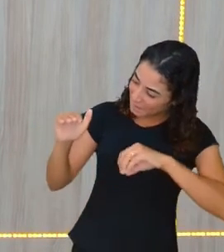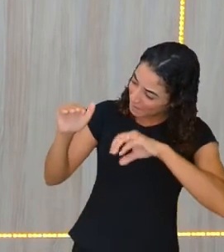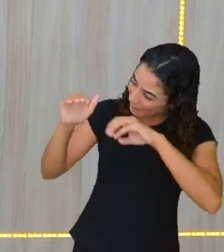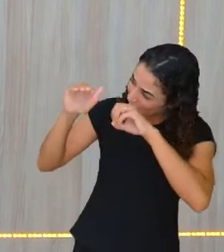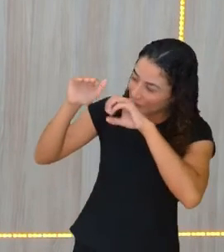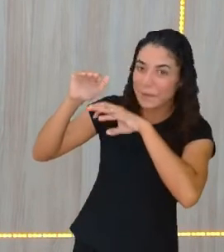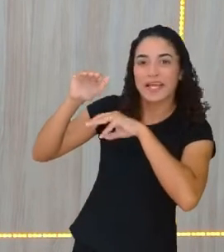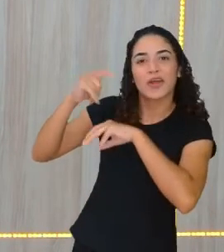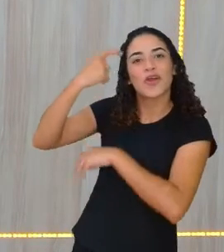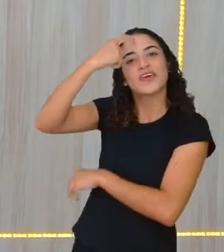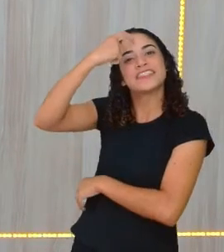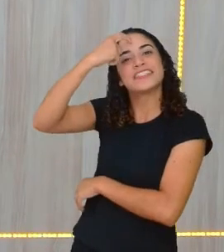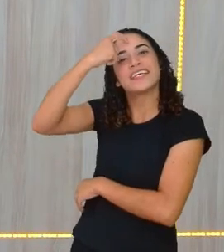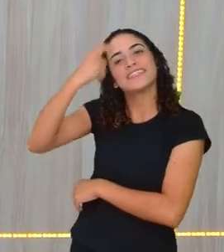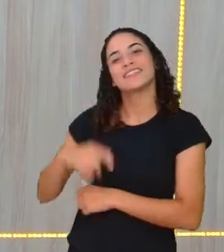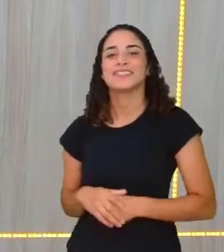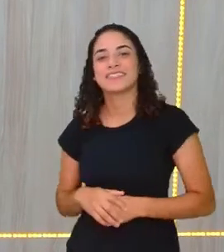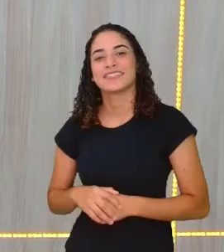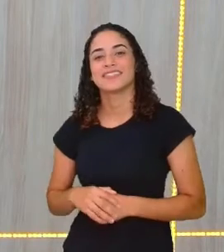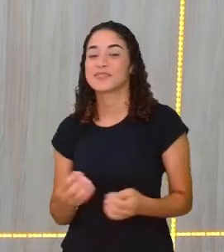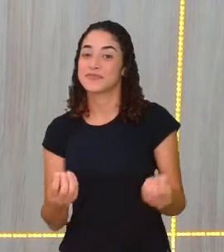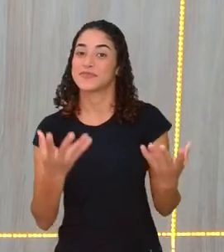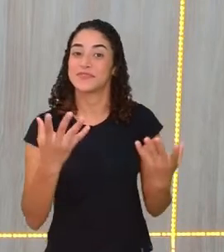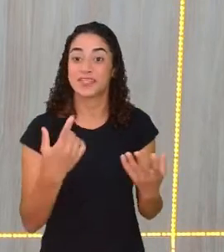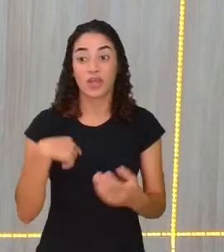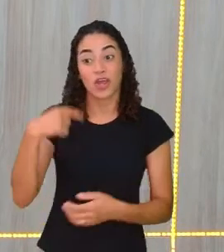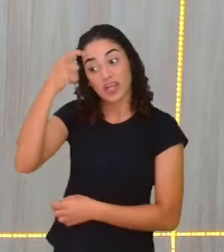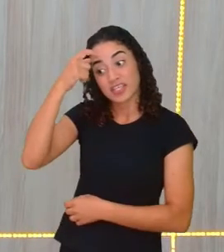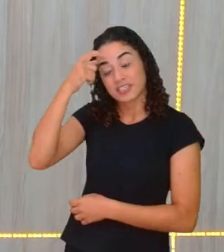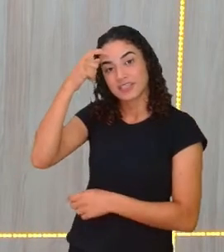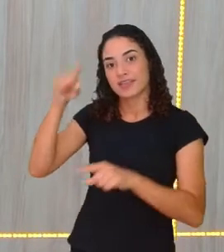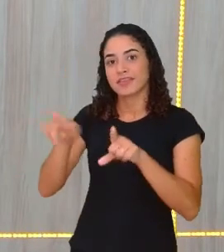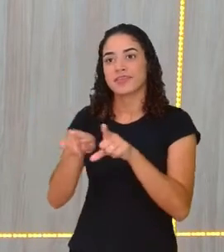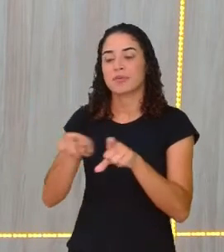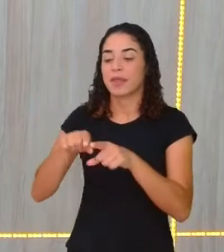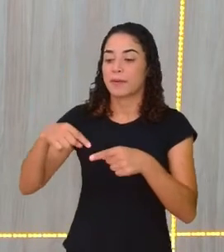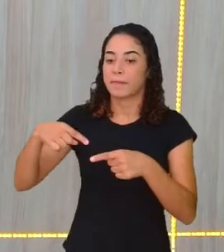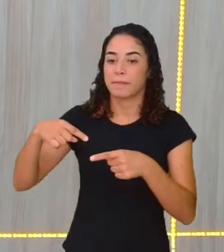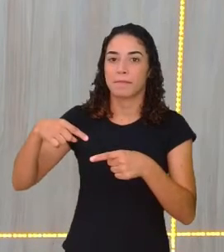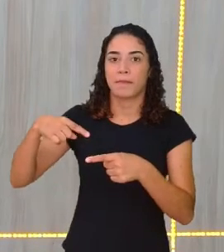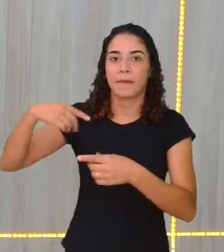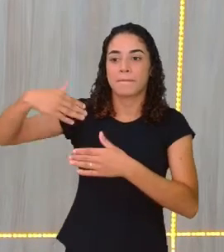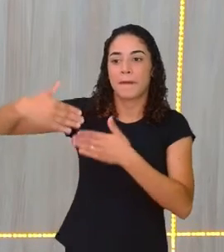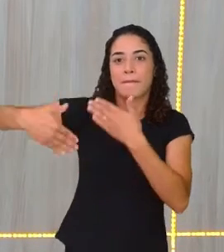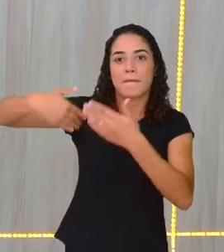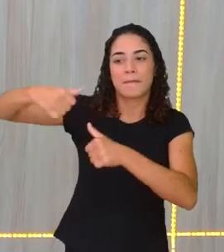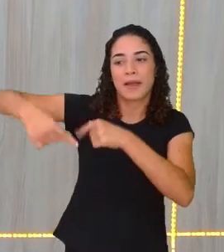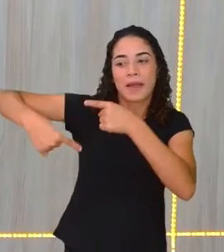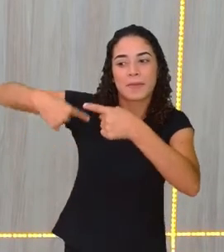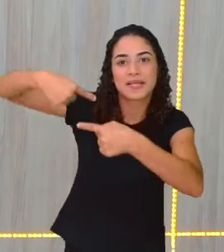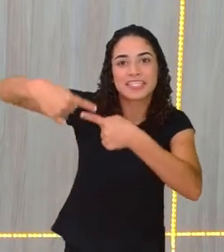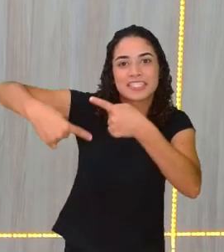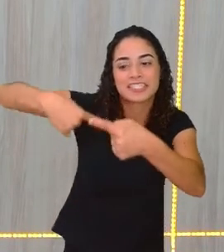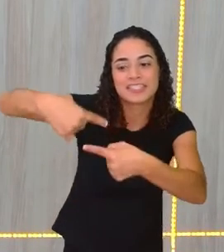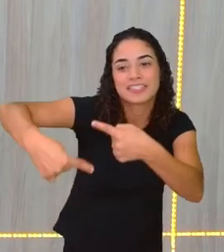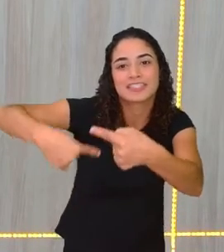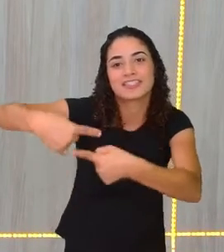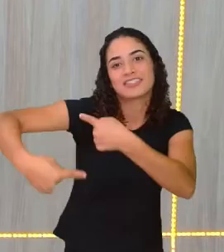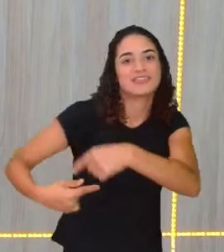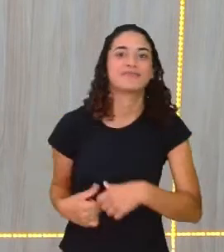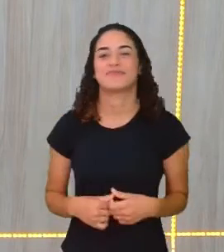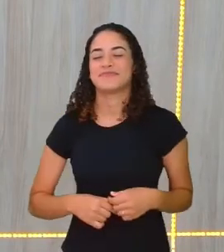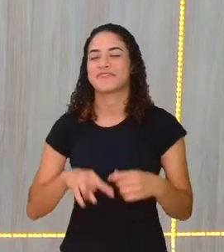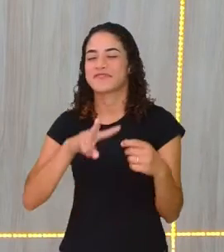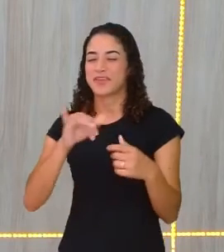Essa consciência, para que esta consciência passe para as demais gerações